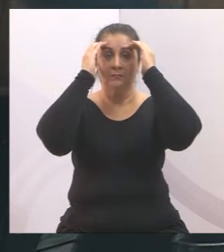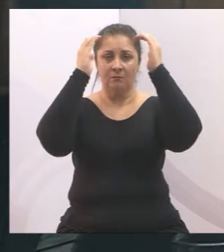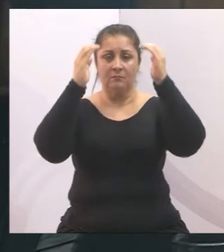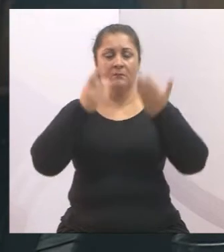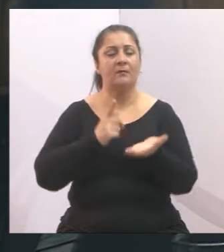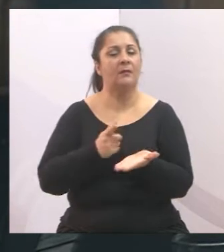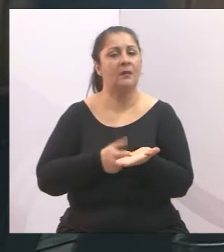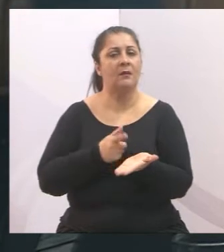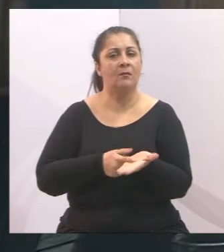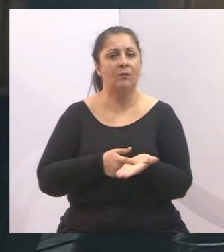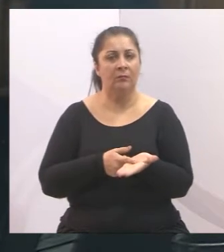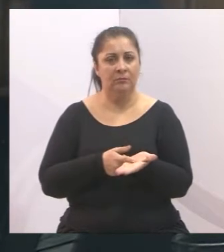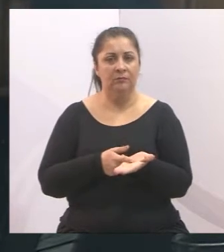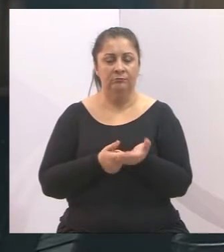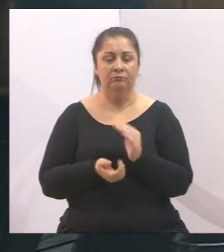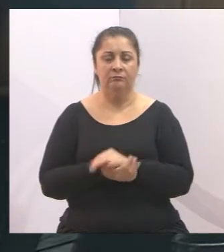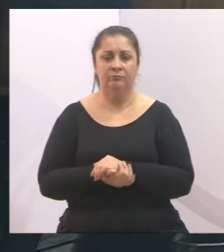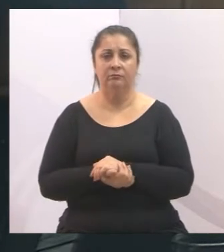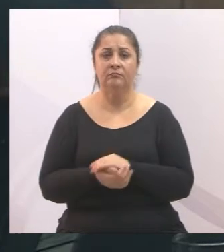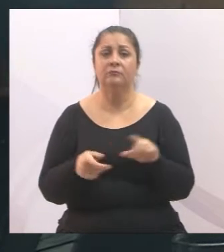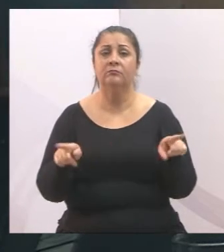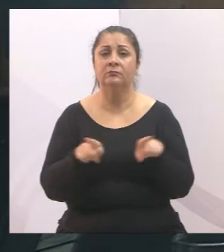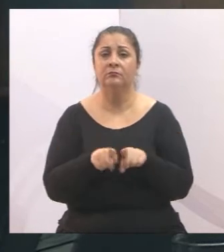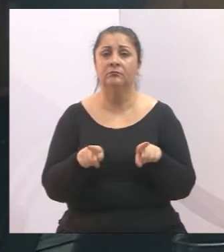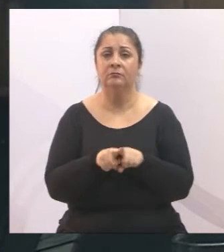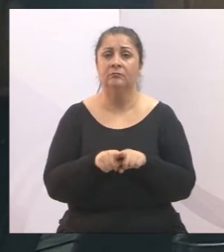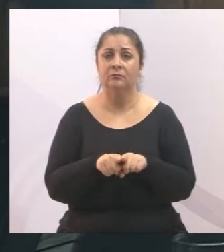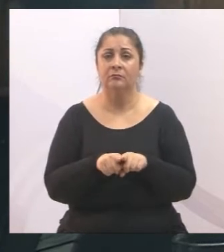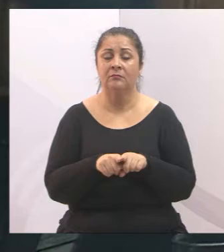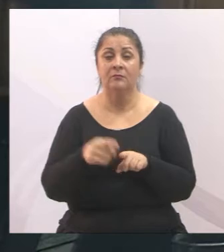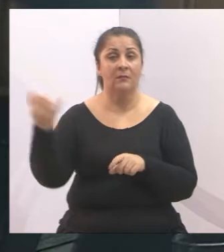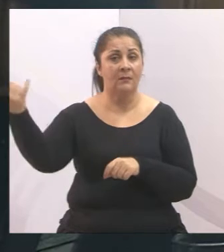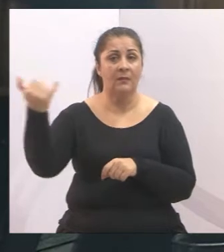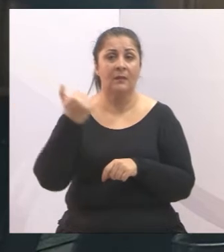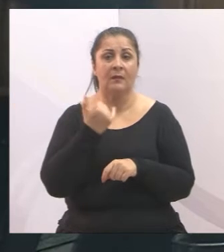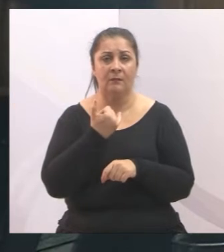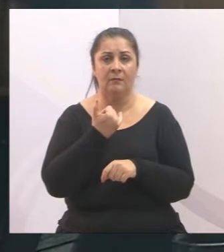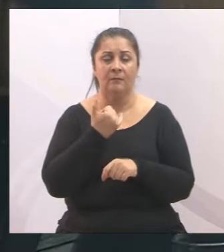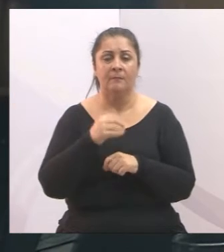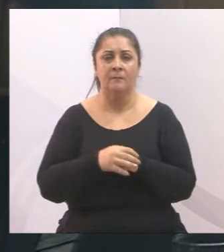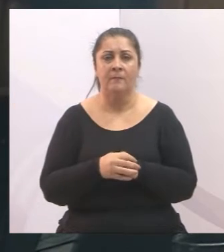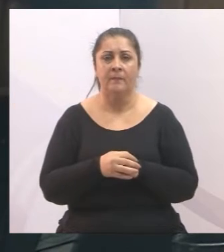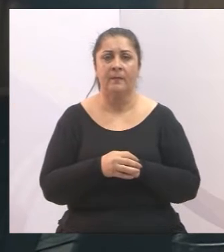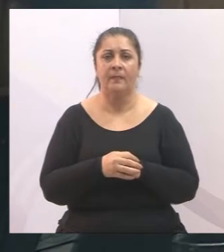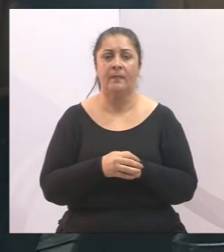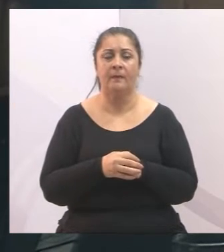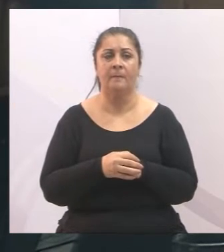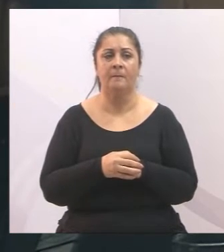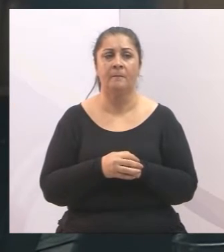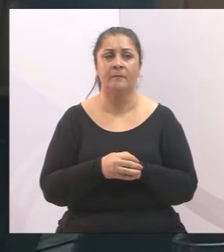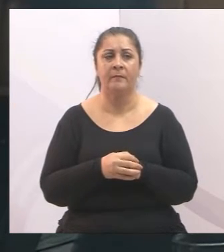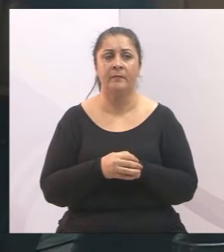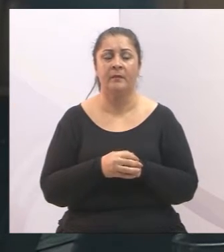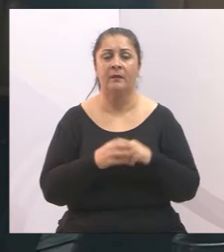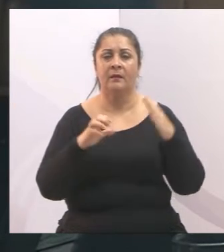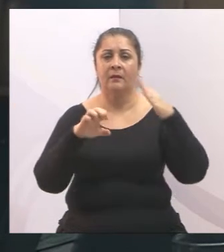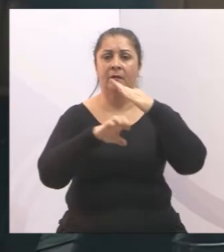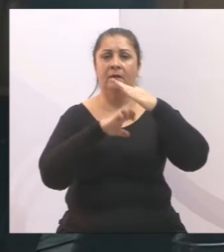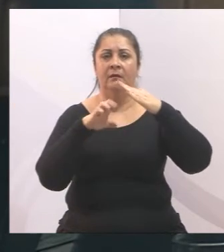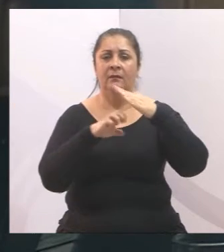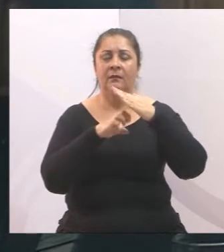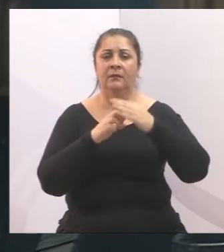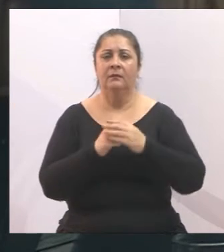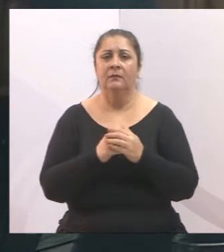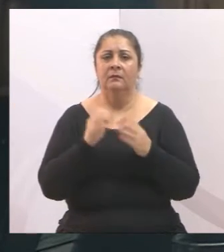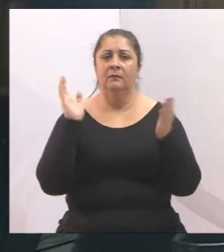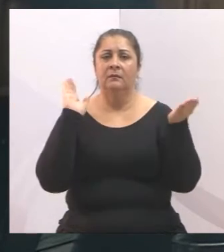contrato que foi celebrado e também uma denúncia que chegou por parte dos membros é que a empresa anda com os